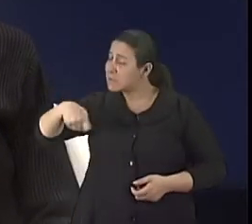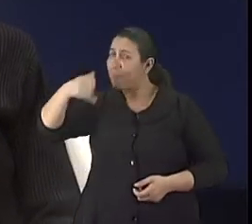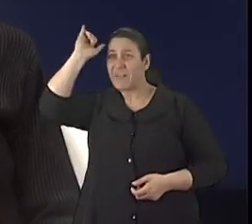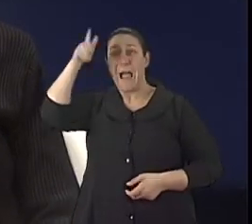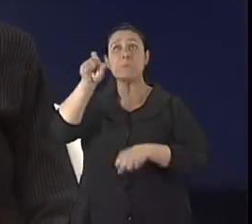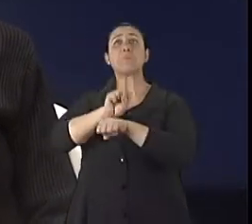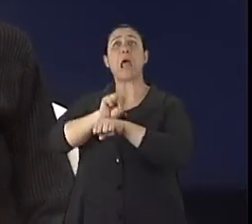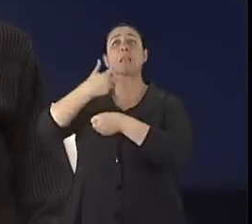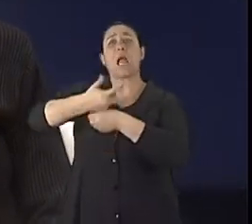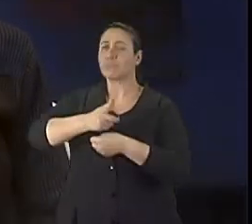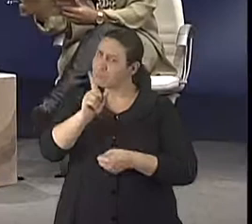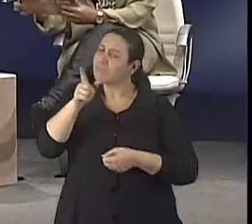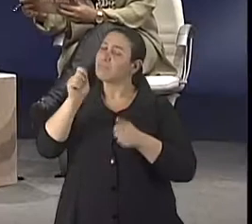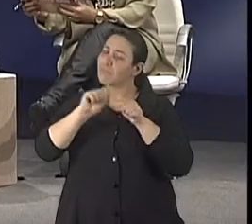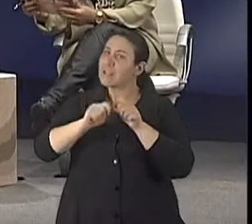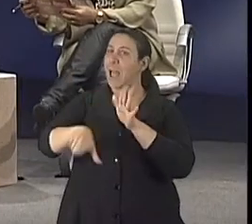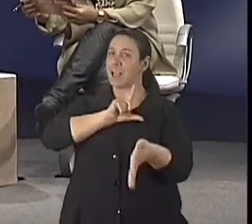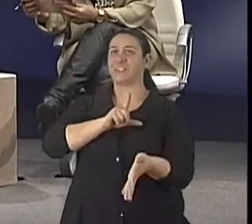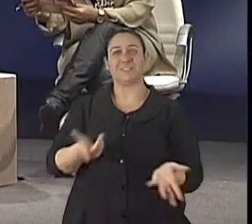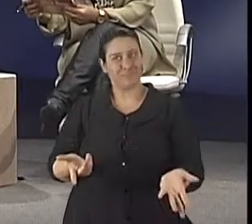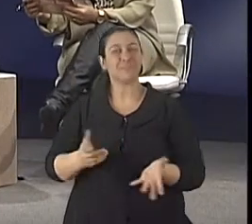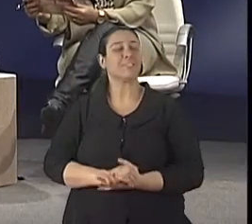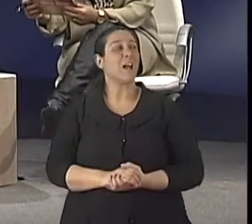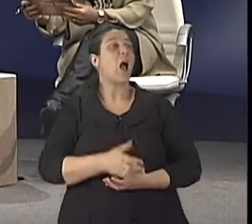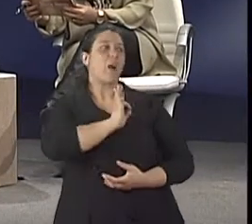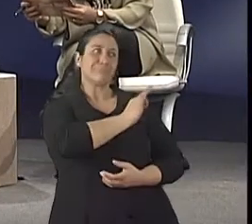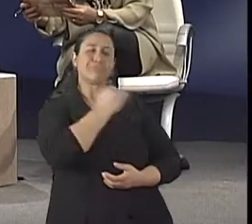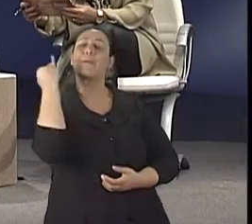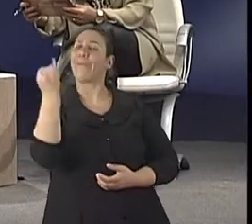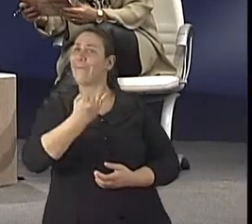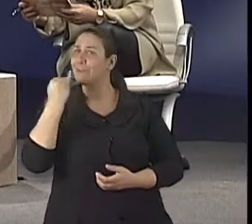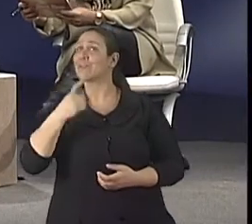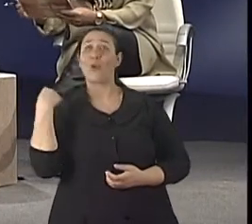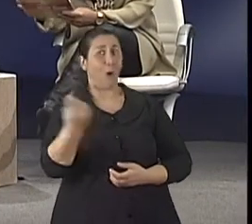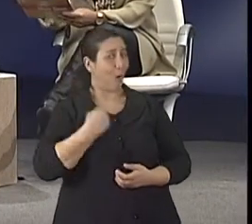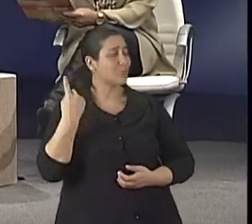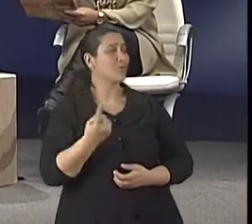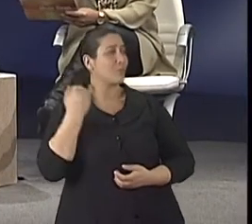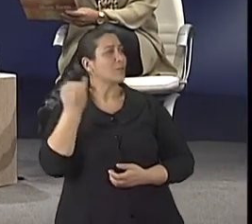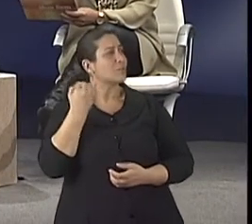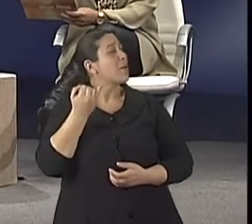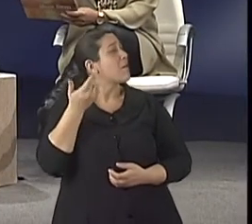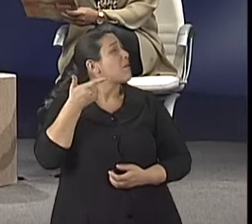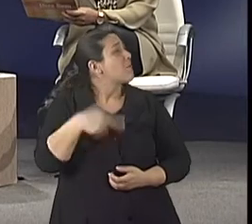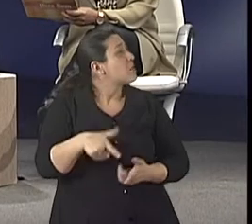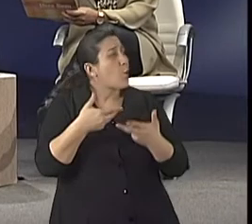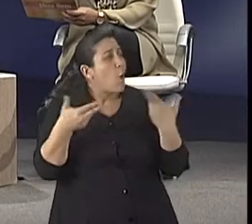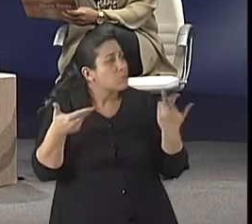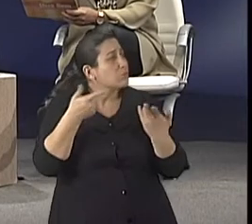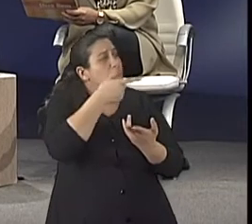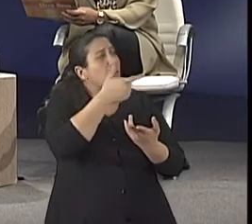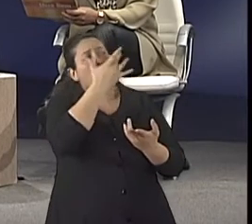um ambiente seguro na sua casa. Ah, com certeza, né? Porque isso é fundamental para todos nós, né? Mais alguma coisa que tu acha que